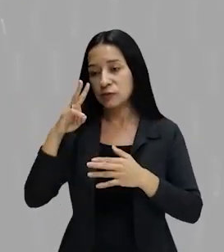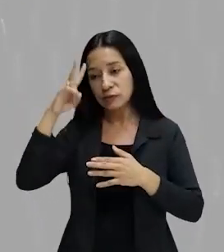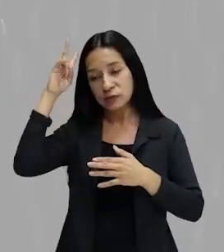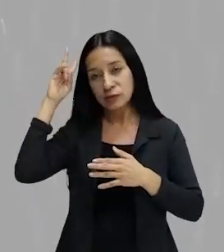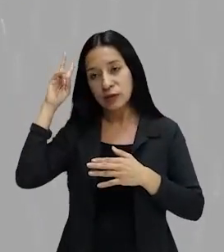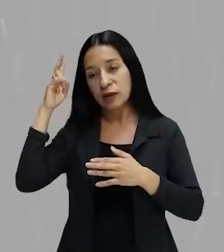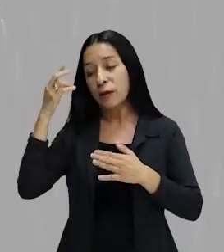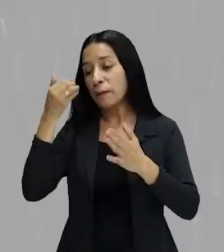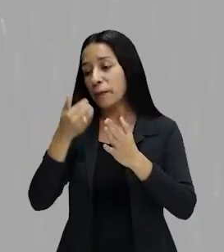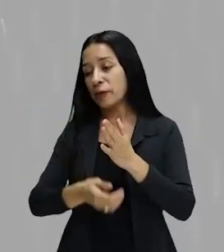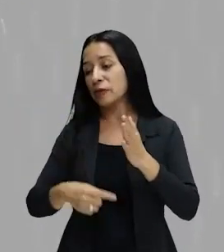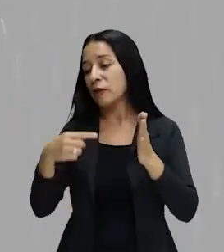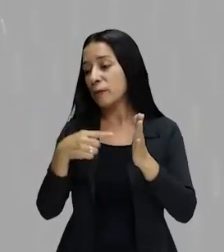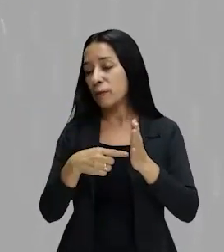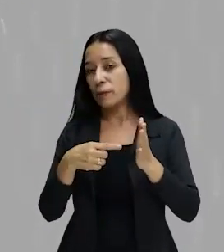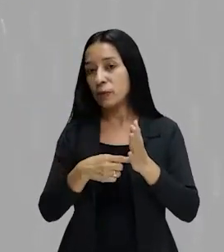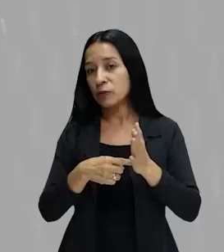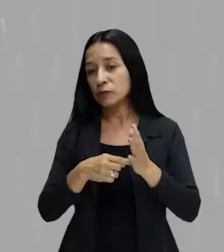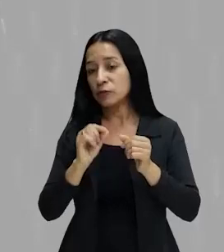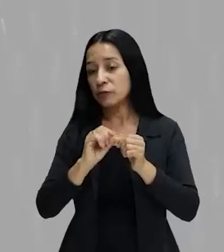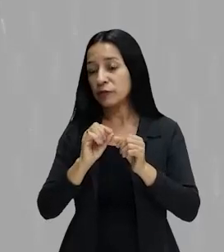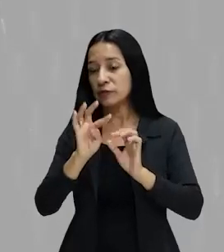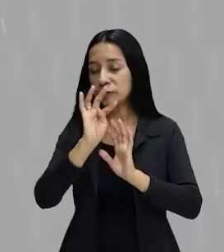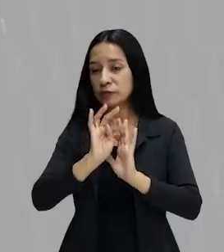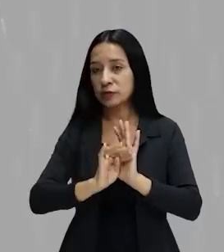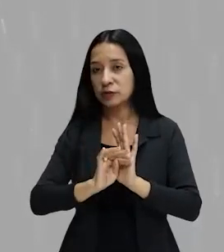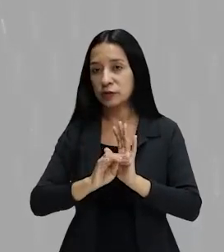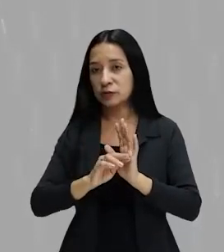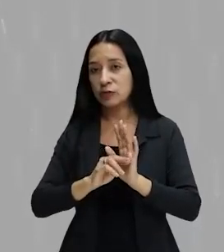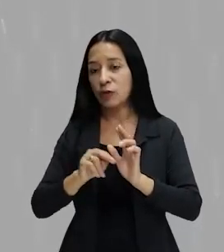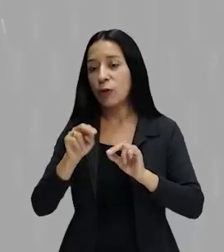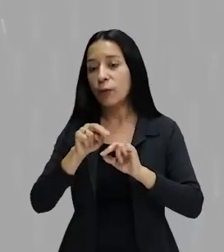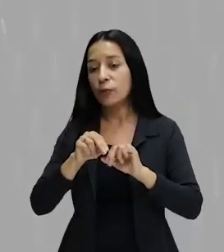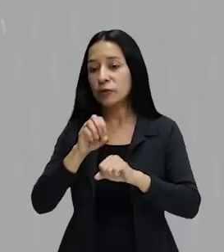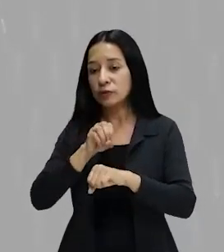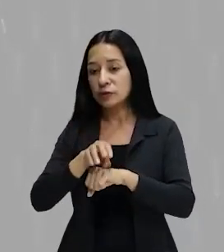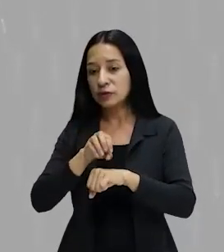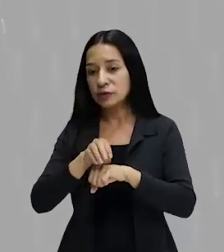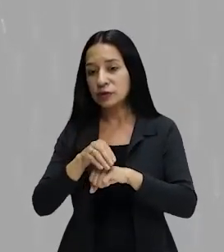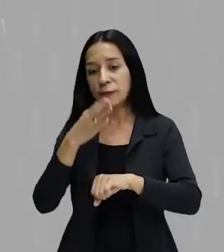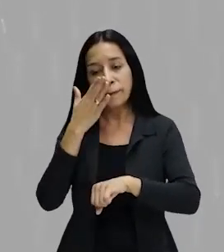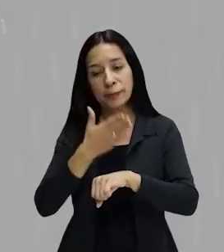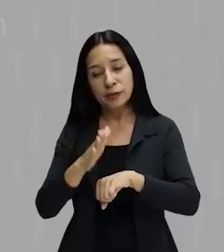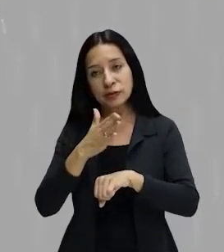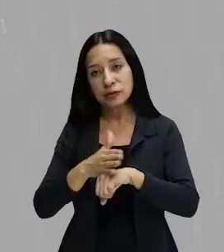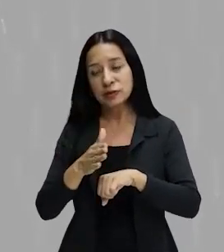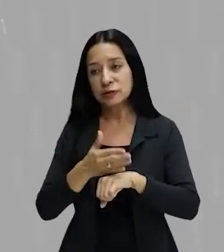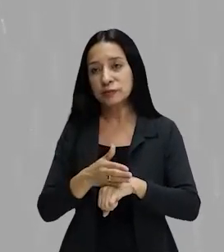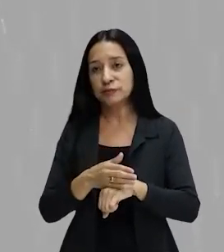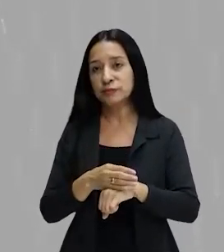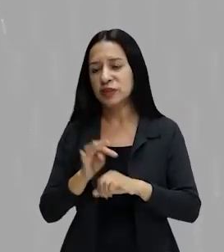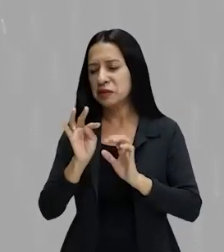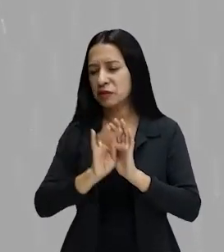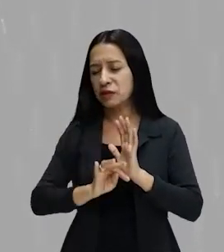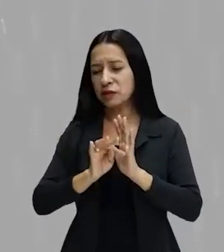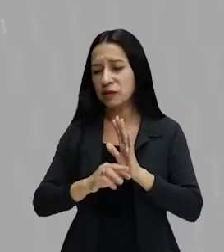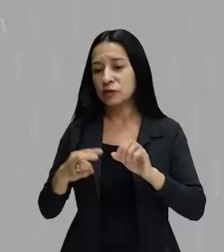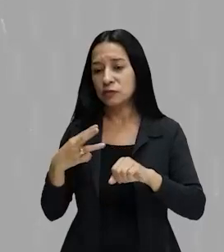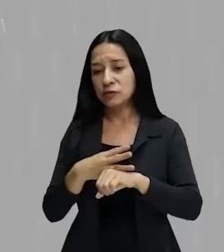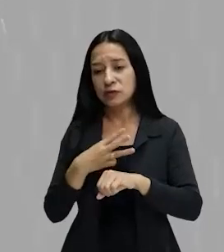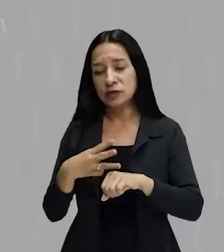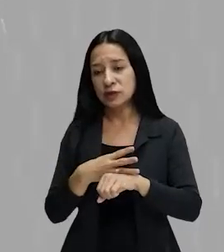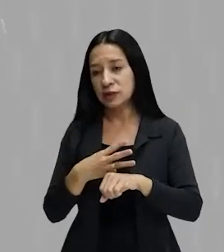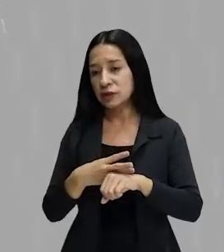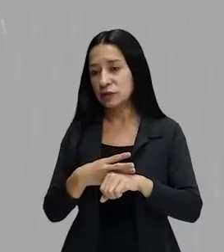pontos na hora da sua produção. Por isso que a minha dica é exercite. Seja em texto de WhatsApp, direct,